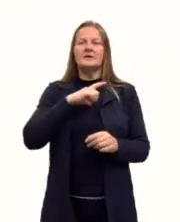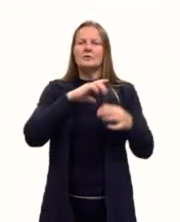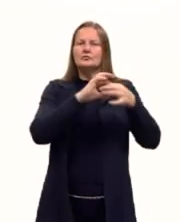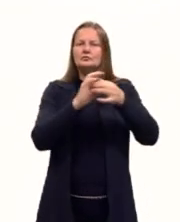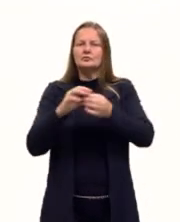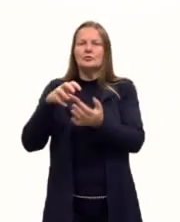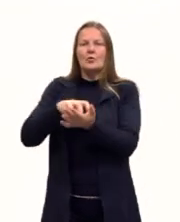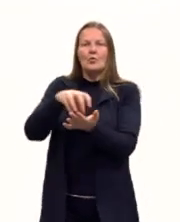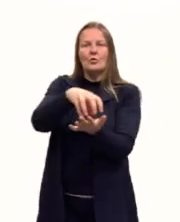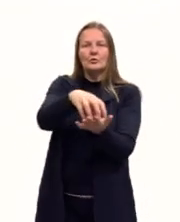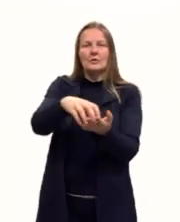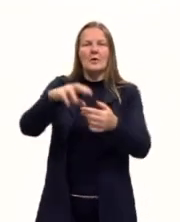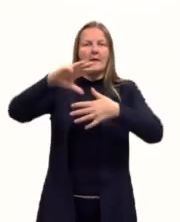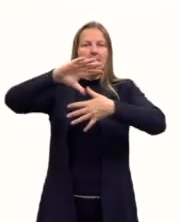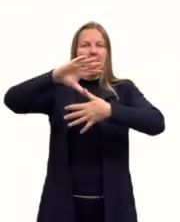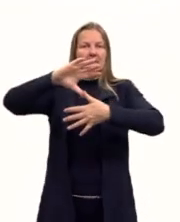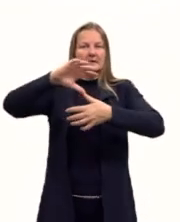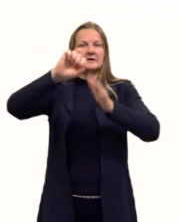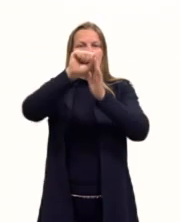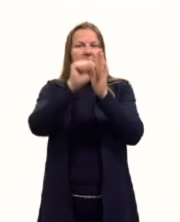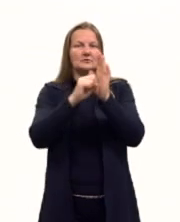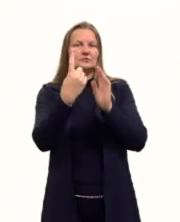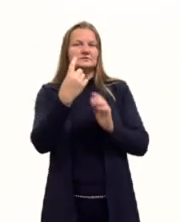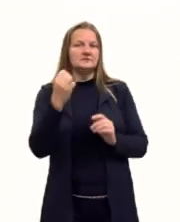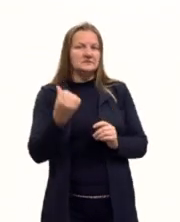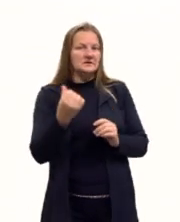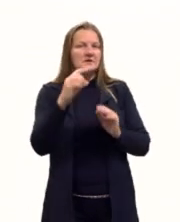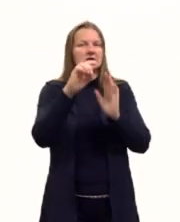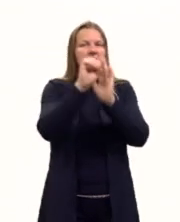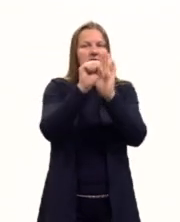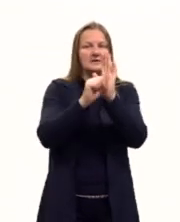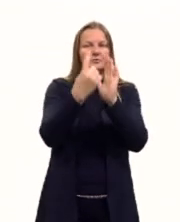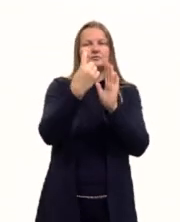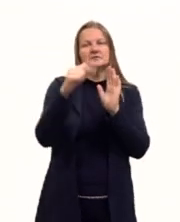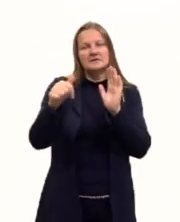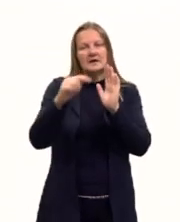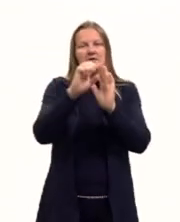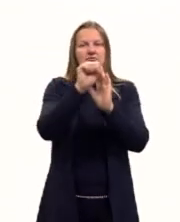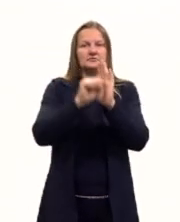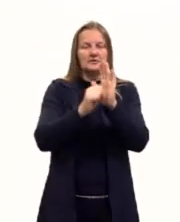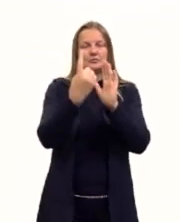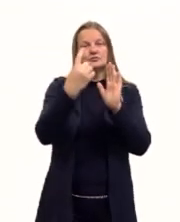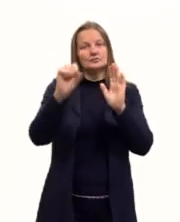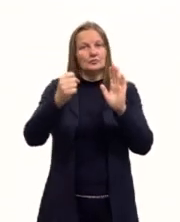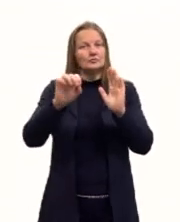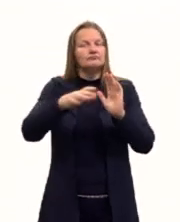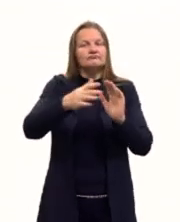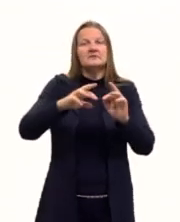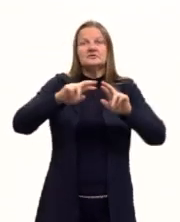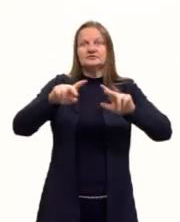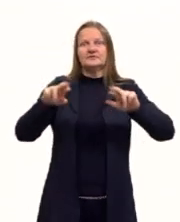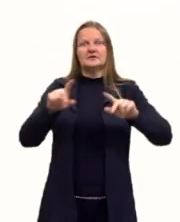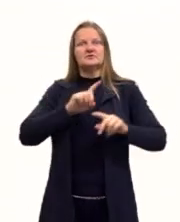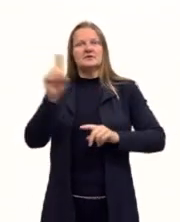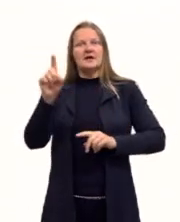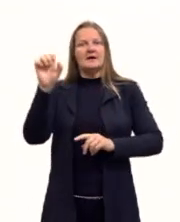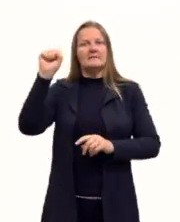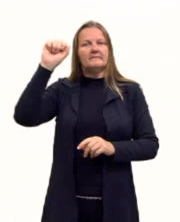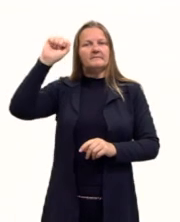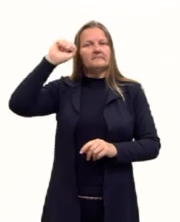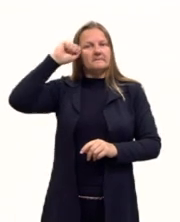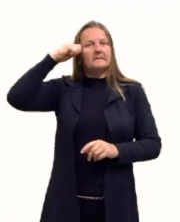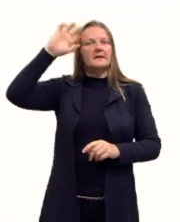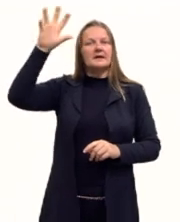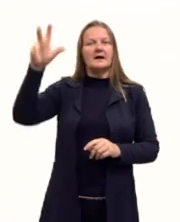colonial da América do século XVI, XVII, XVIII, por quê? Aí já está numa economia industrial.